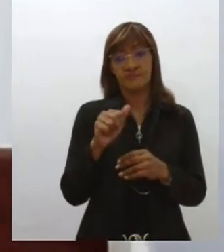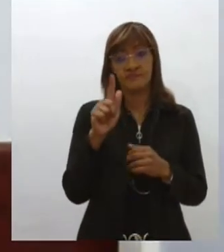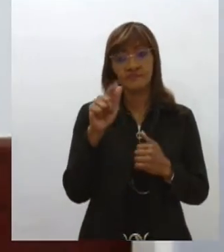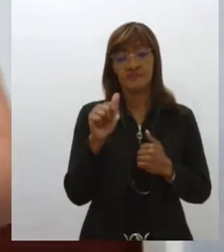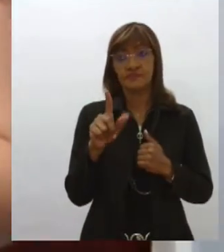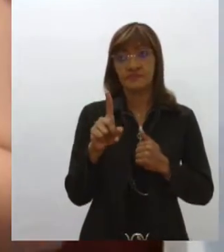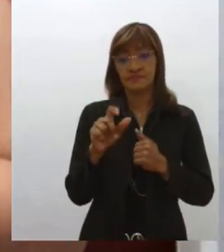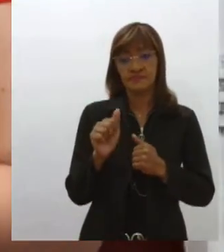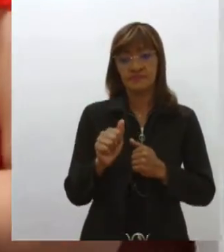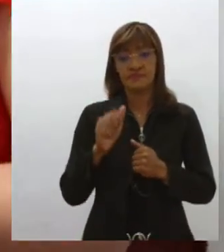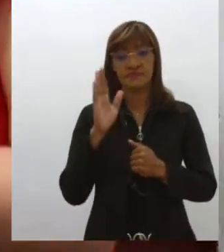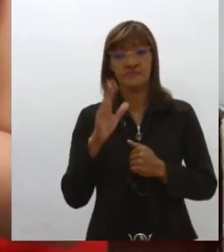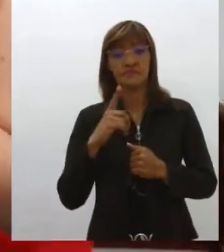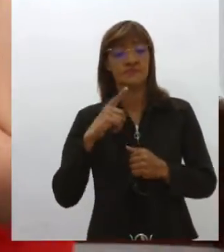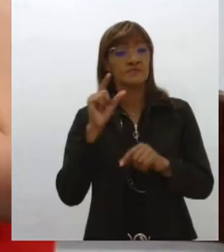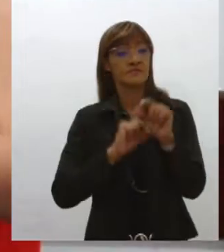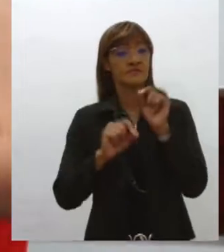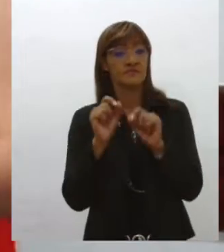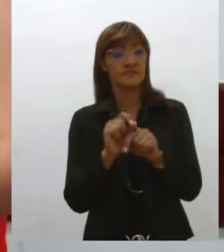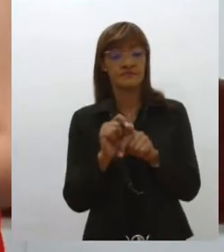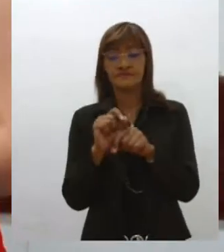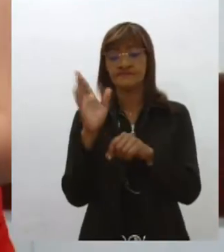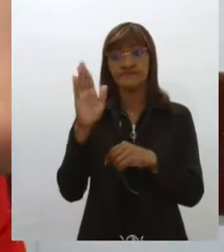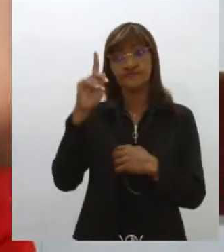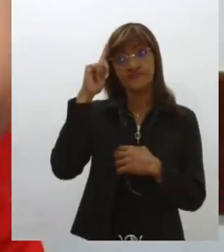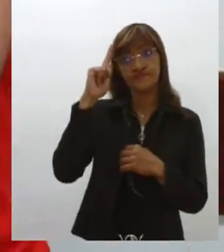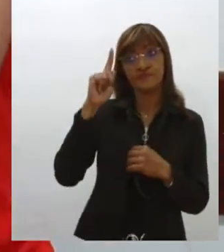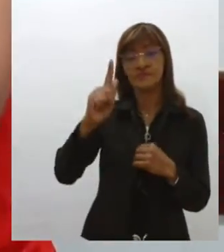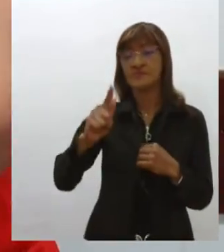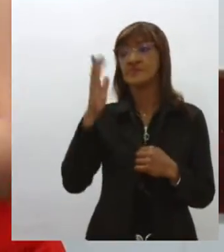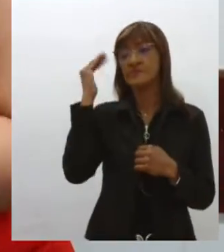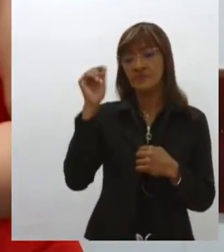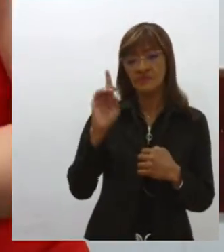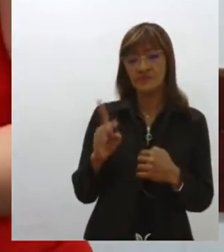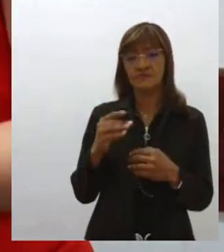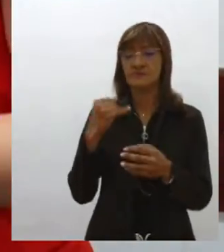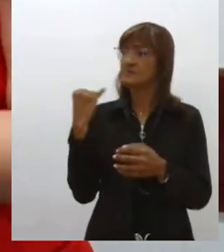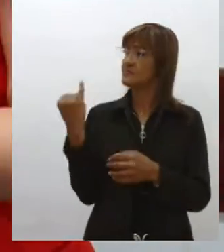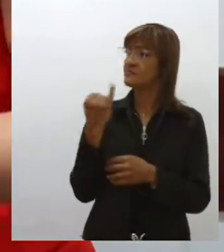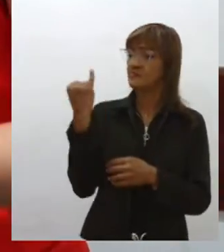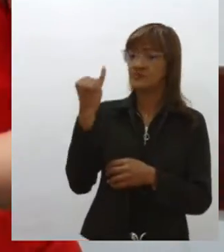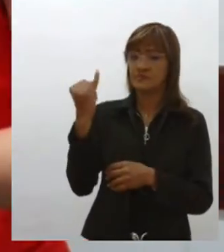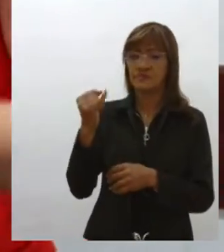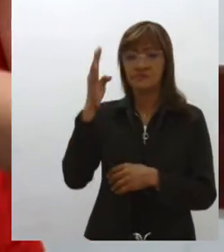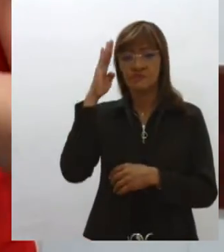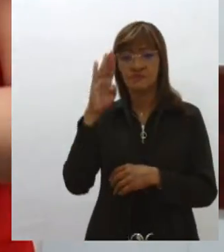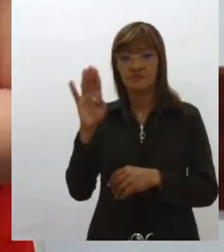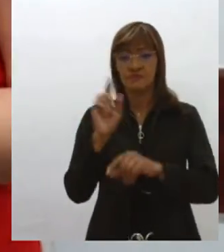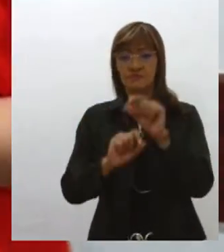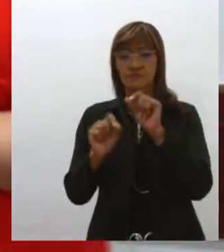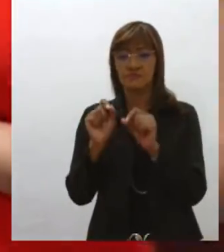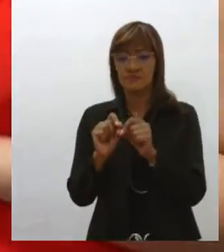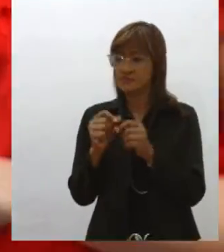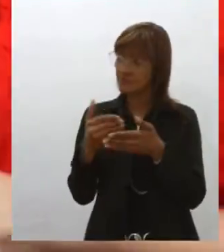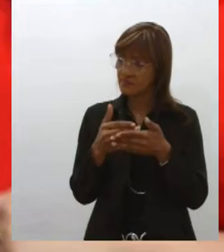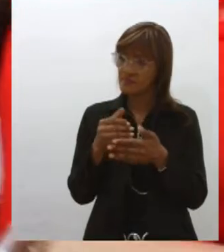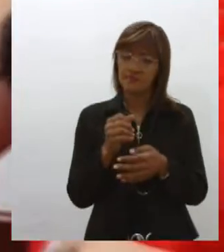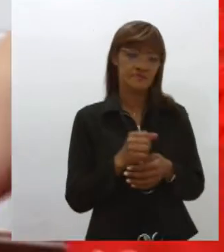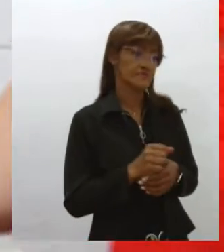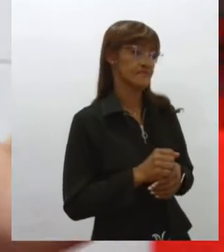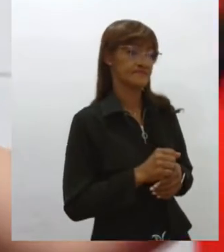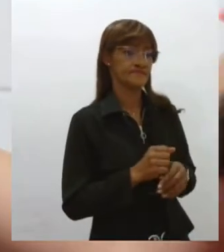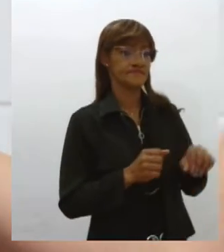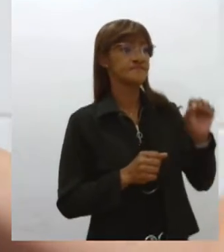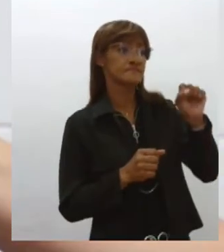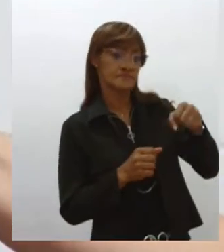Marlice Arney. A gente sabe da importância de falar sobre isso, de alertar principalmente para o período de pré-natal, né Magda? Isso